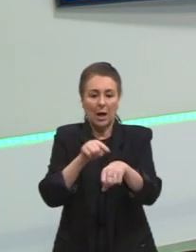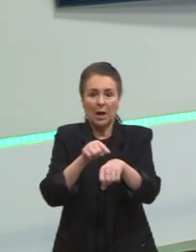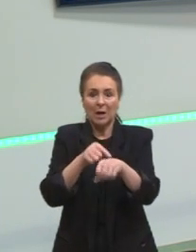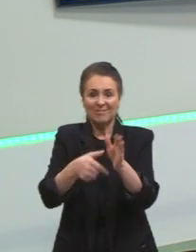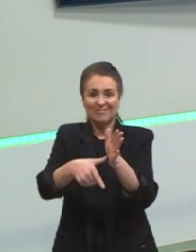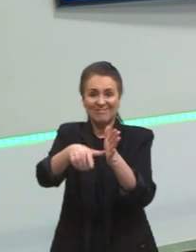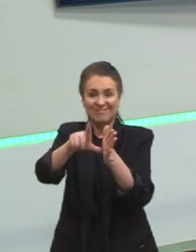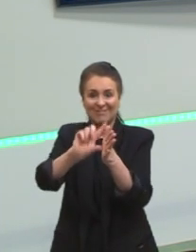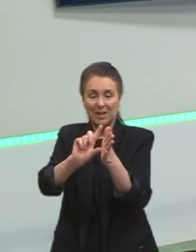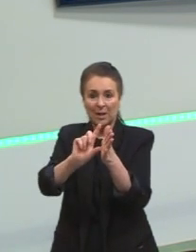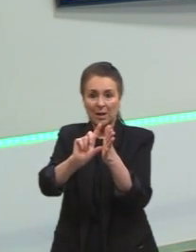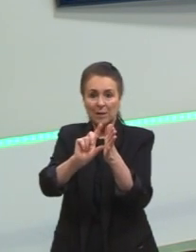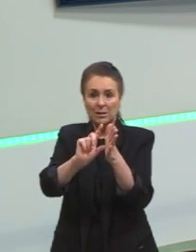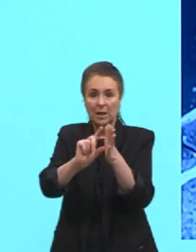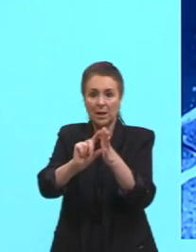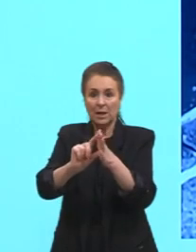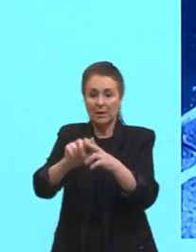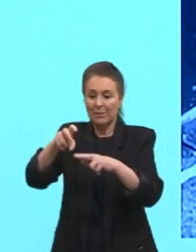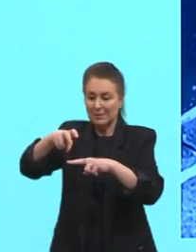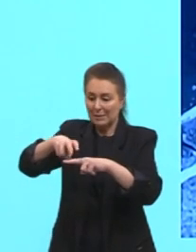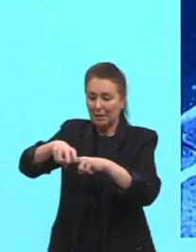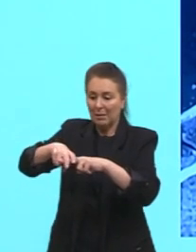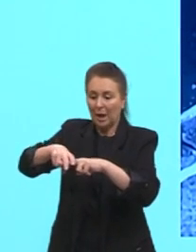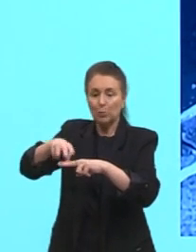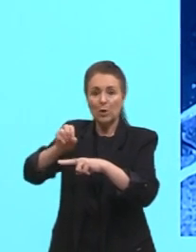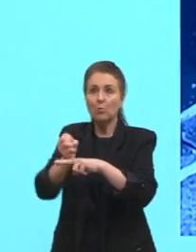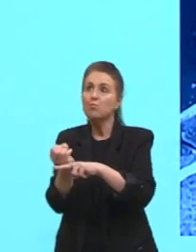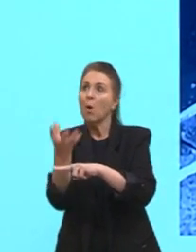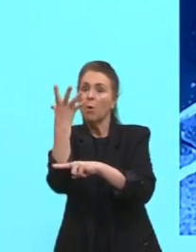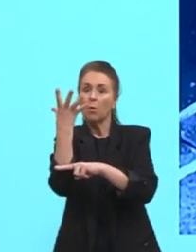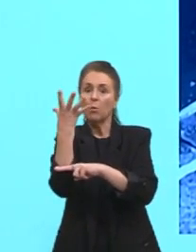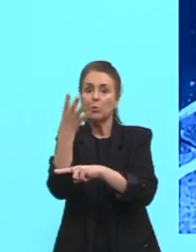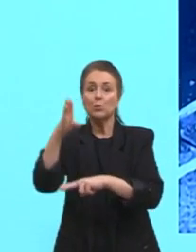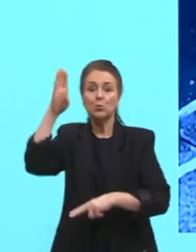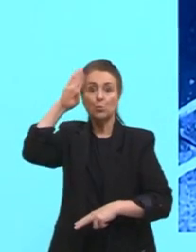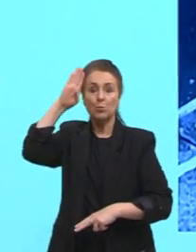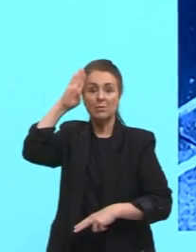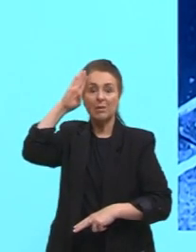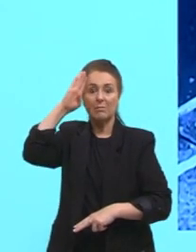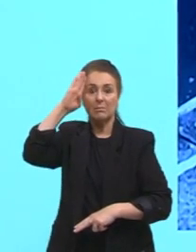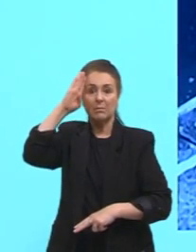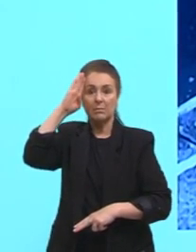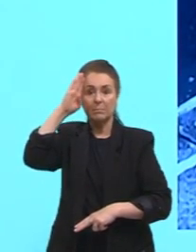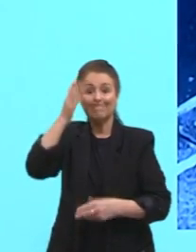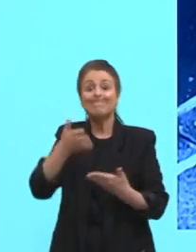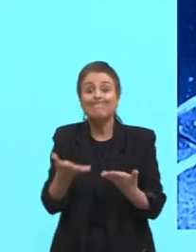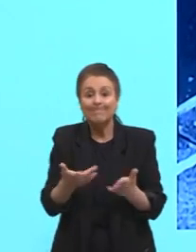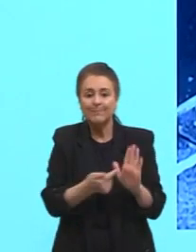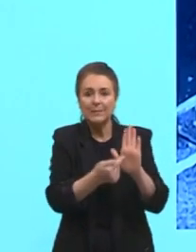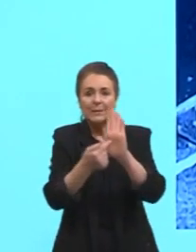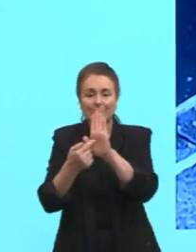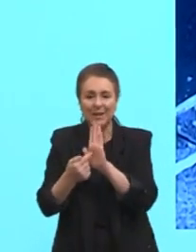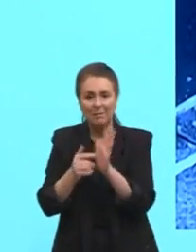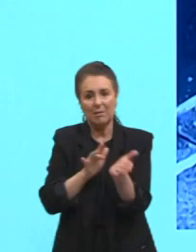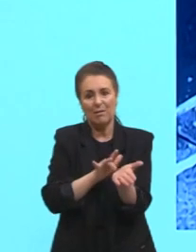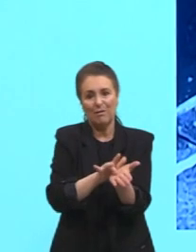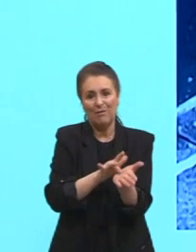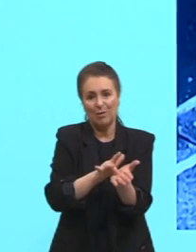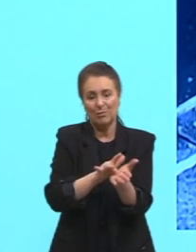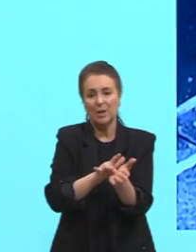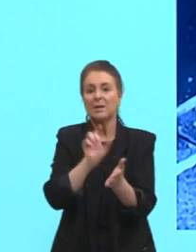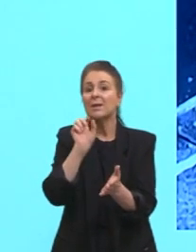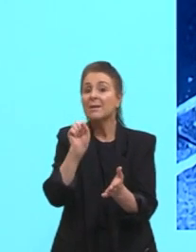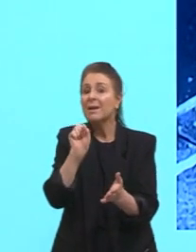no colo de um sargento. Então, a farsa do Exército acaba se mostrando, que o Exército, por vezes,